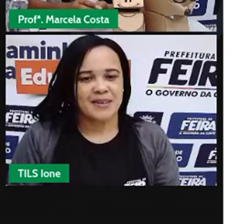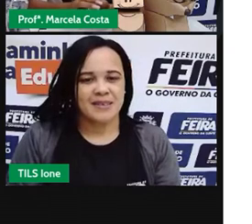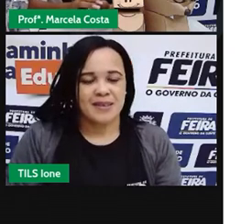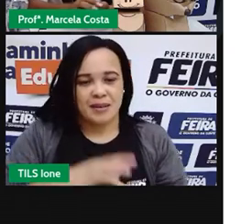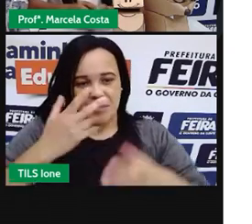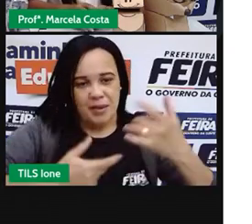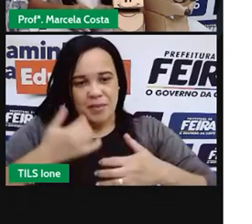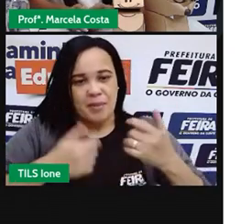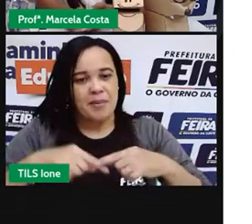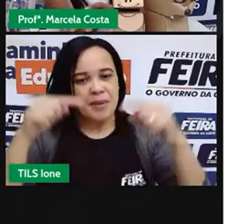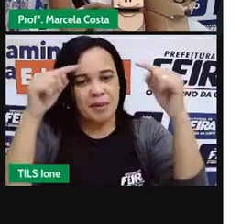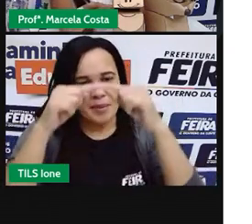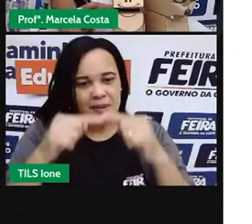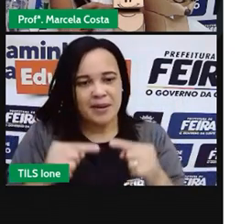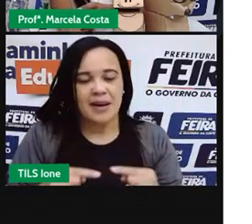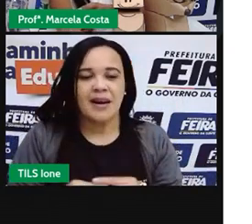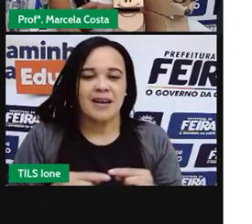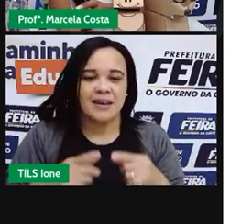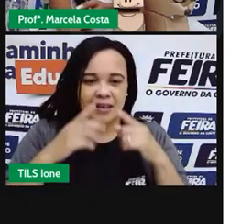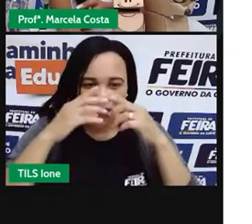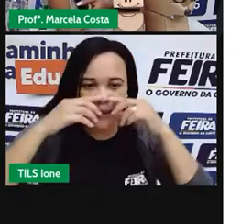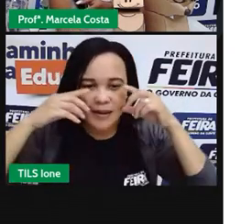são máscaras.